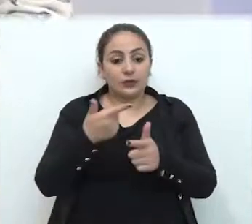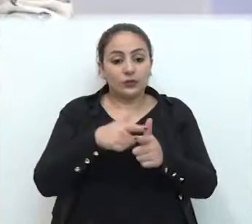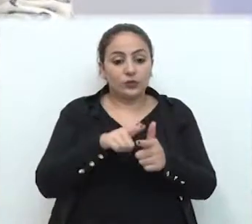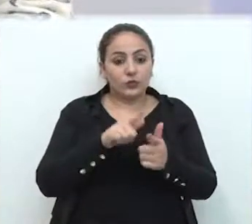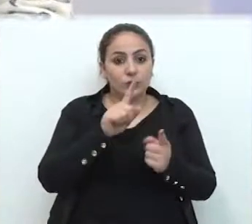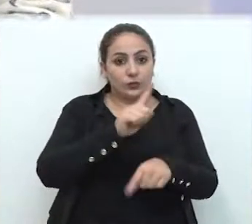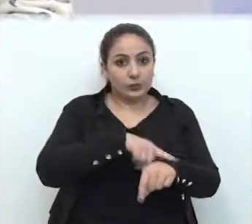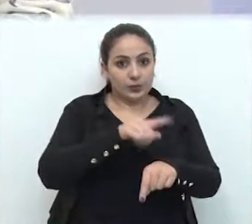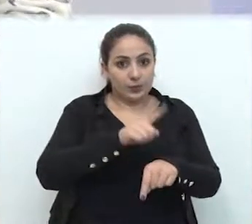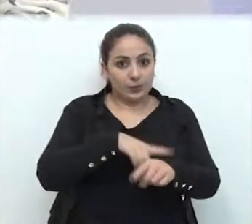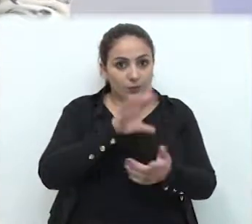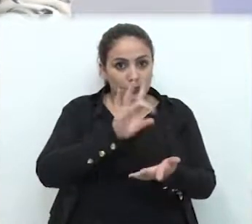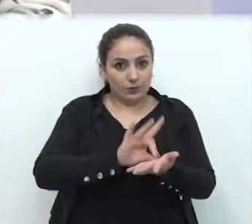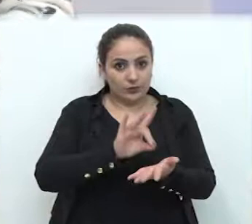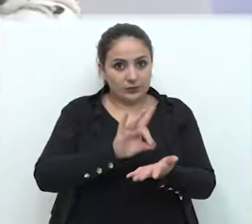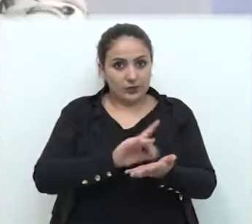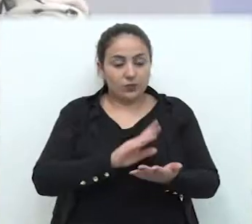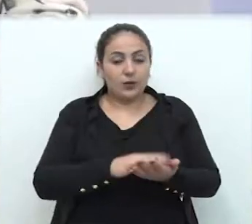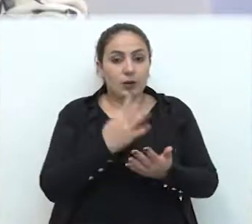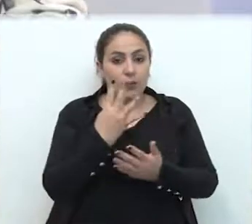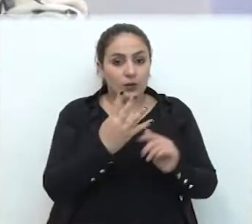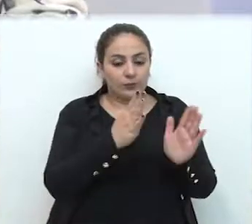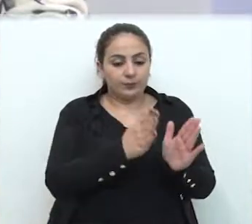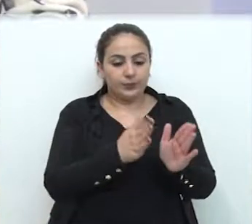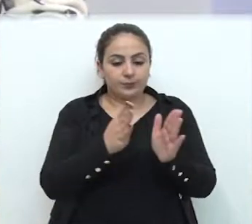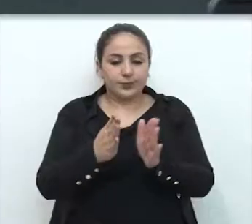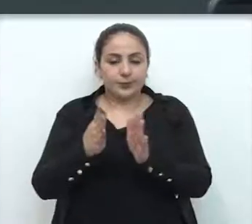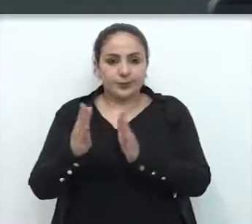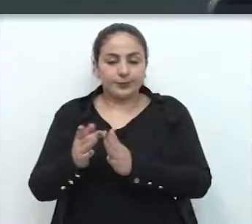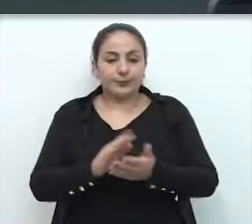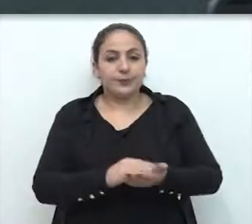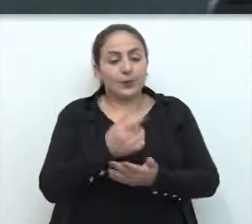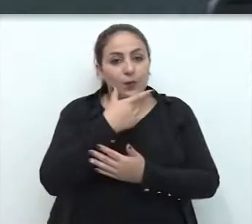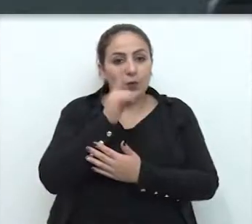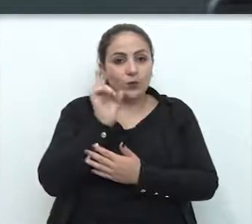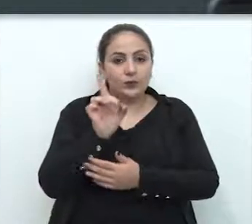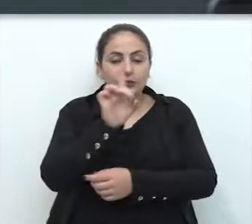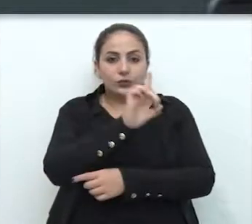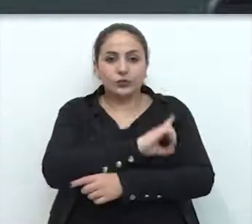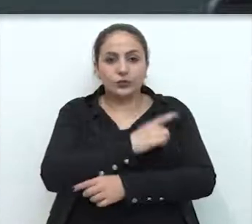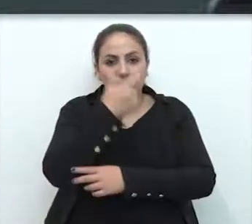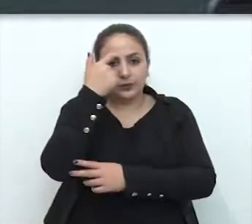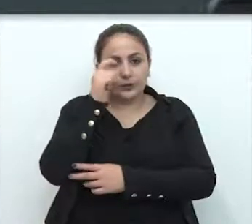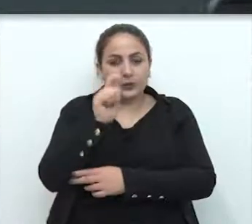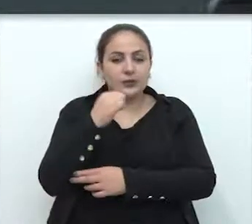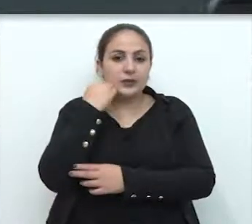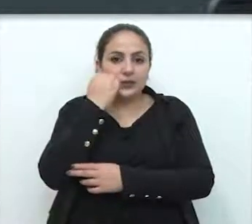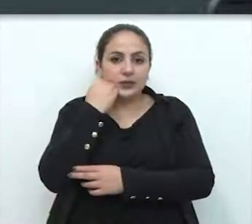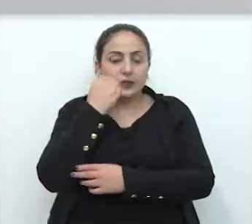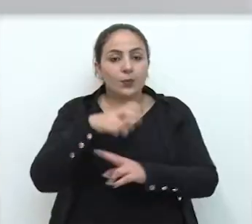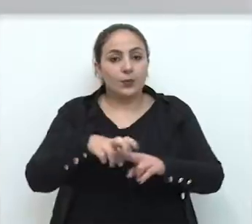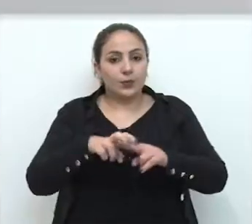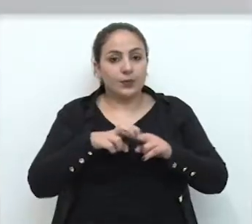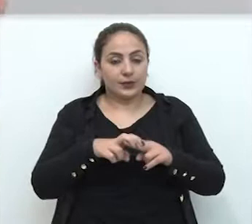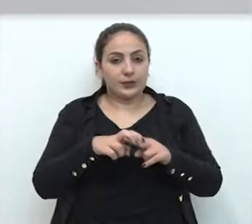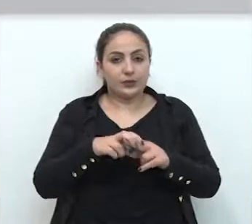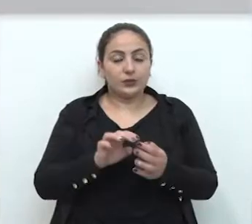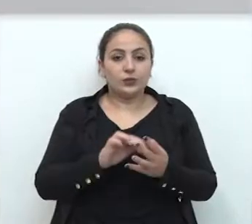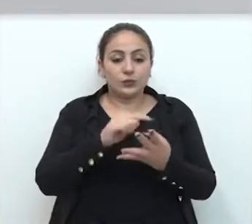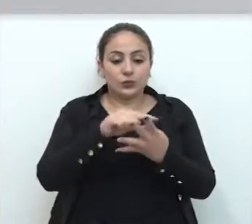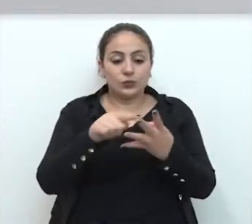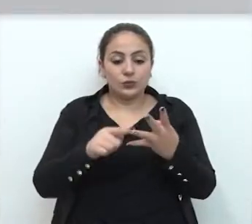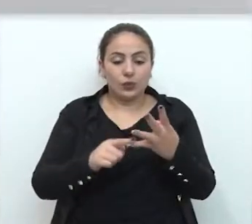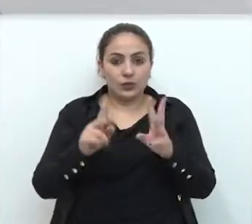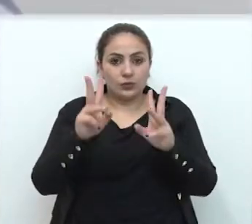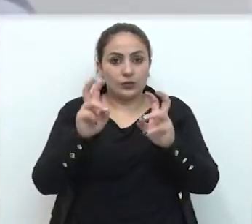dividiu o seu tempo regimental em quatro partes. Ontem foi o dia da consciência negra, por isso, entre